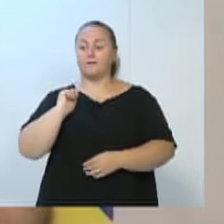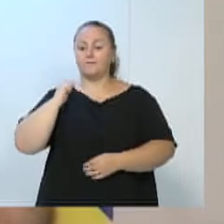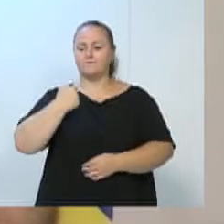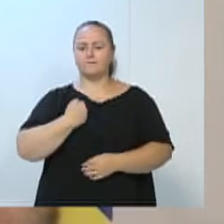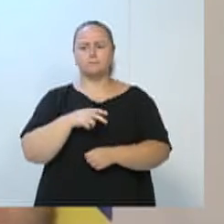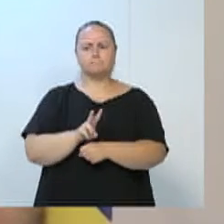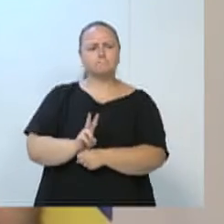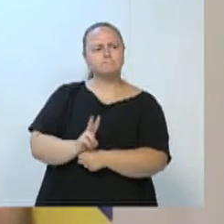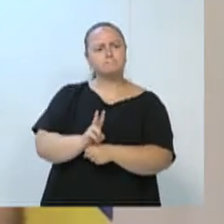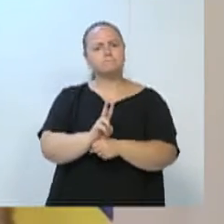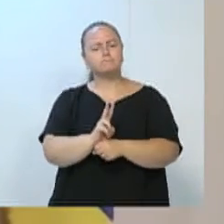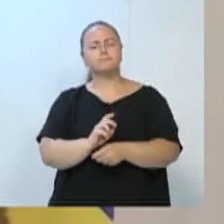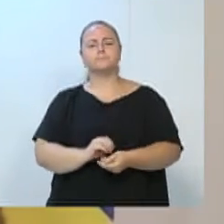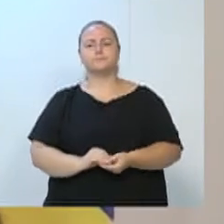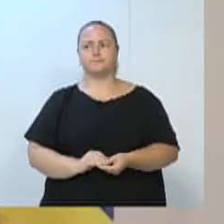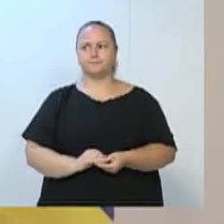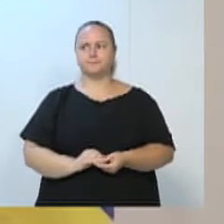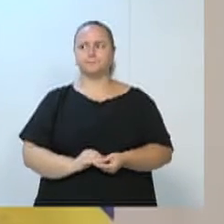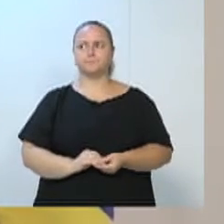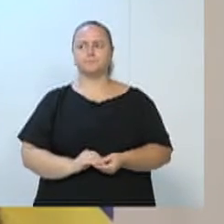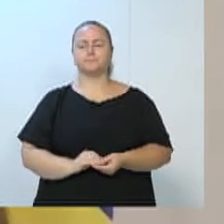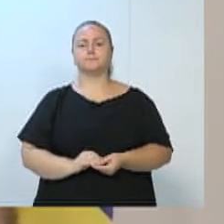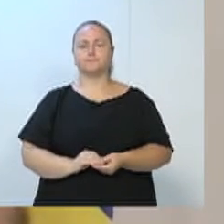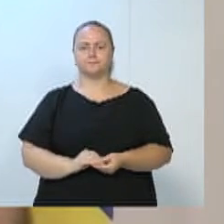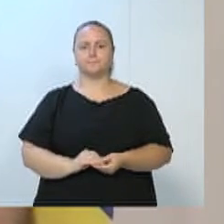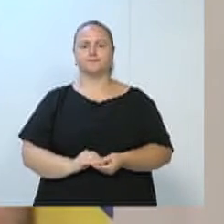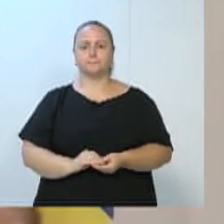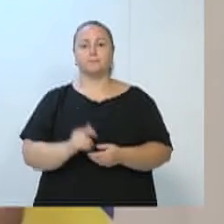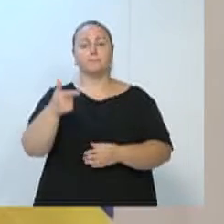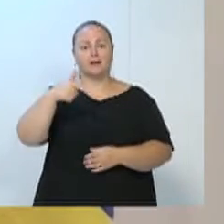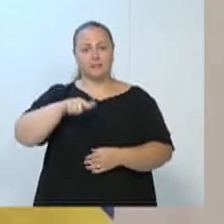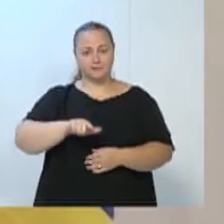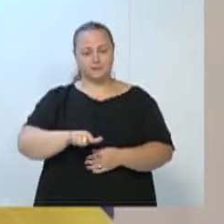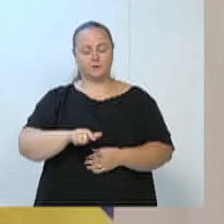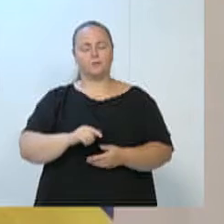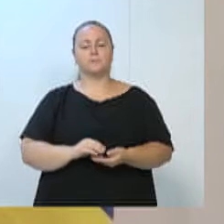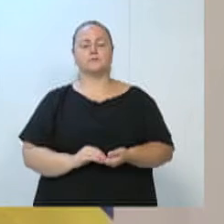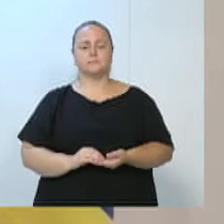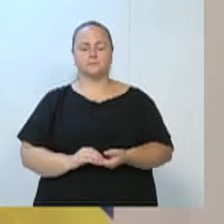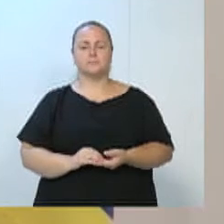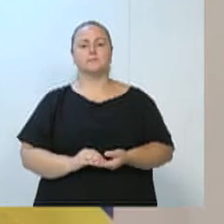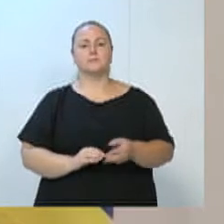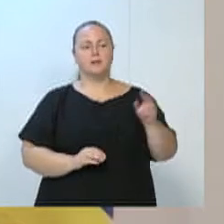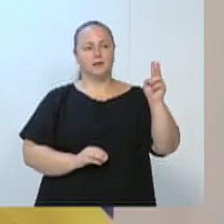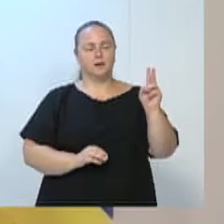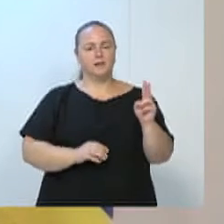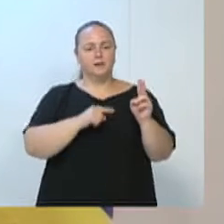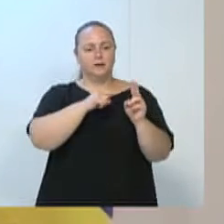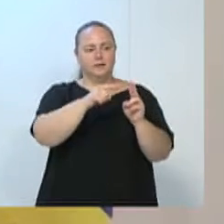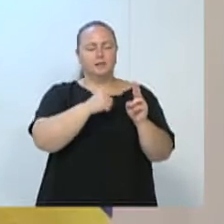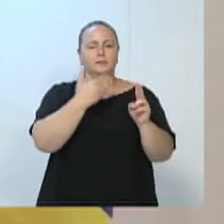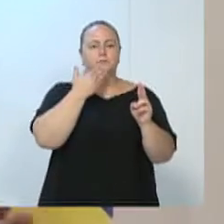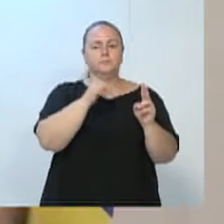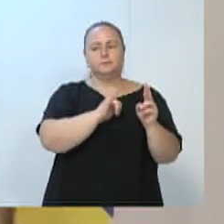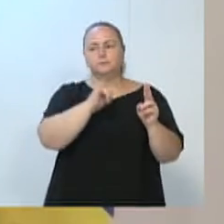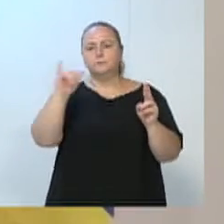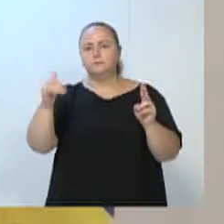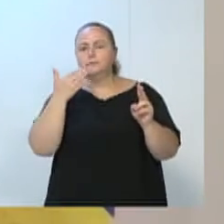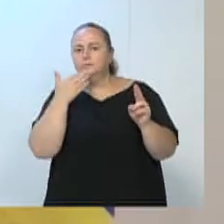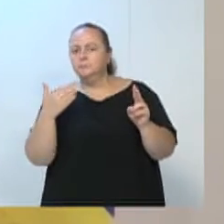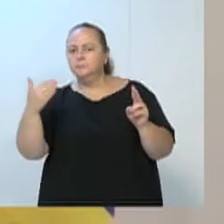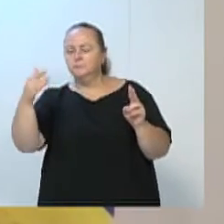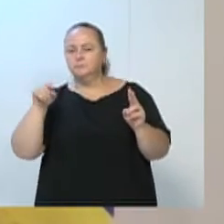voltando aqui, novamente, levando o elogio desses pagadores de impostos ao secretário